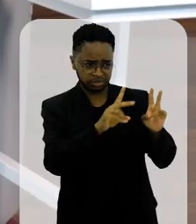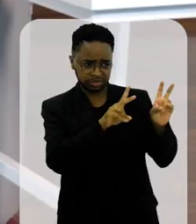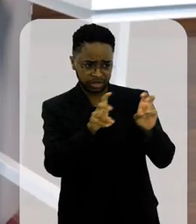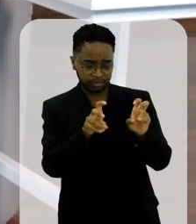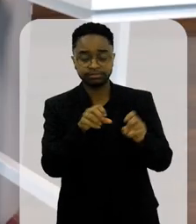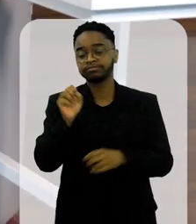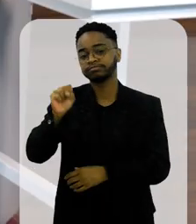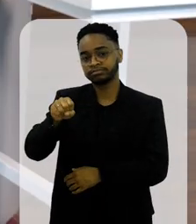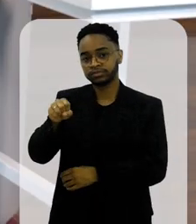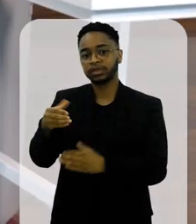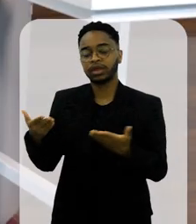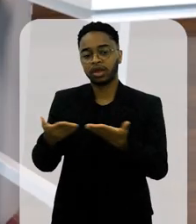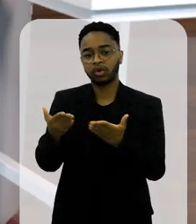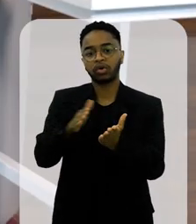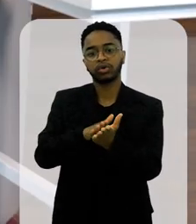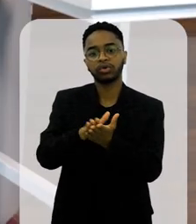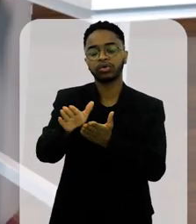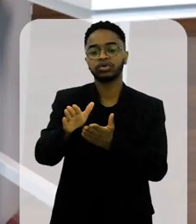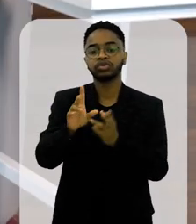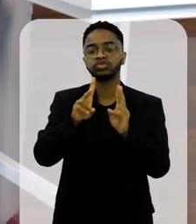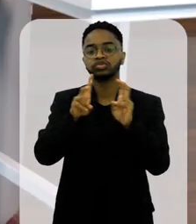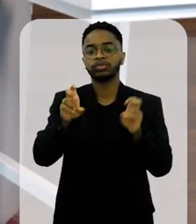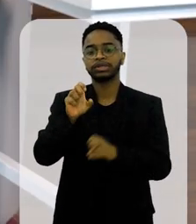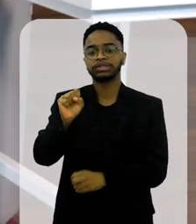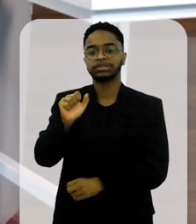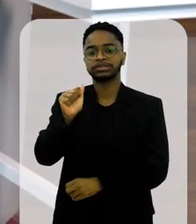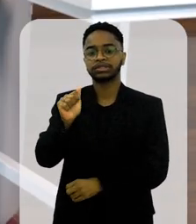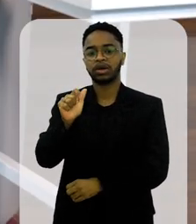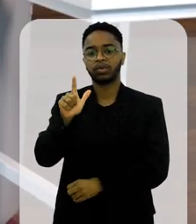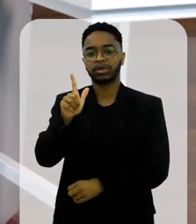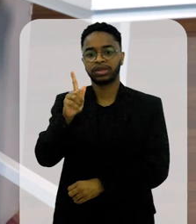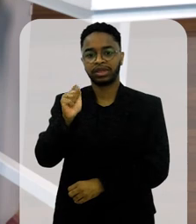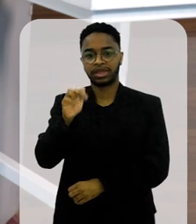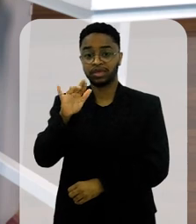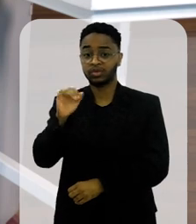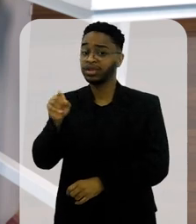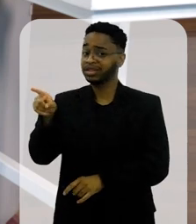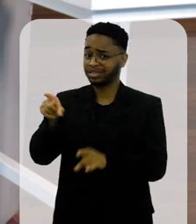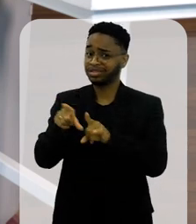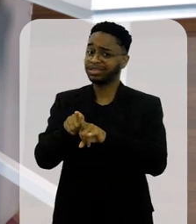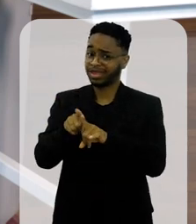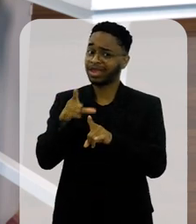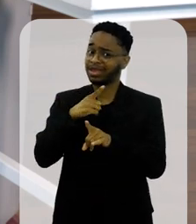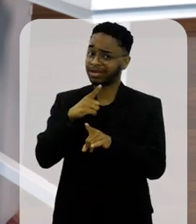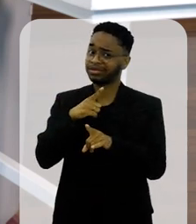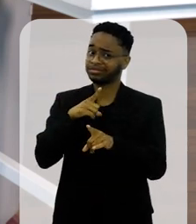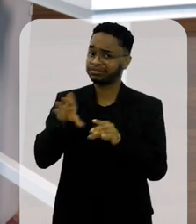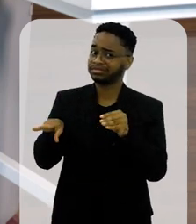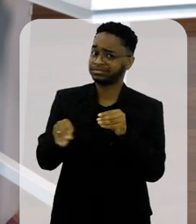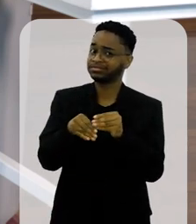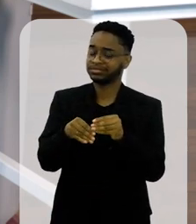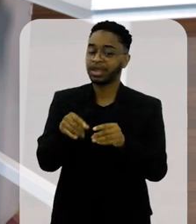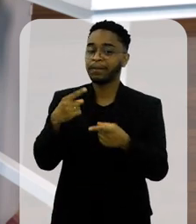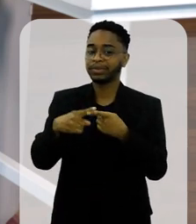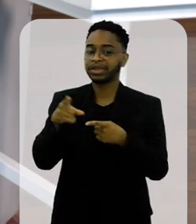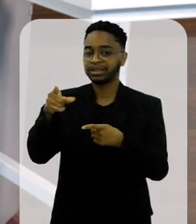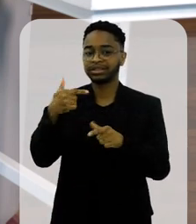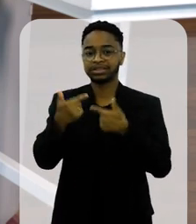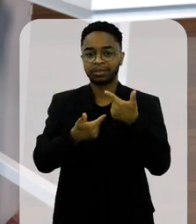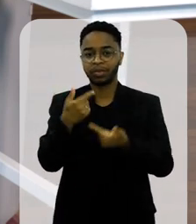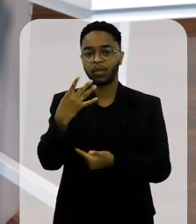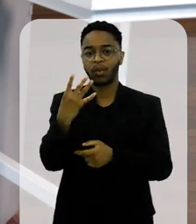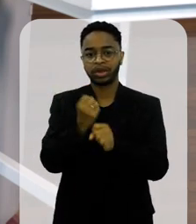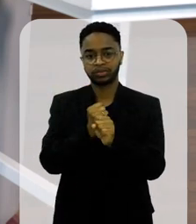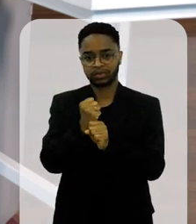assunto? Sim, esse ano eu lanço um livro sobre o Salgueiro. Você é personagem, inclusive, né? Porque você esteve lá